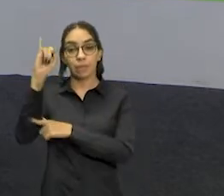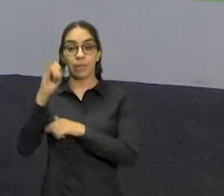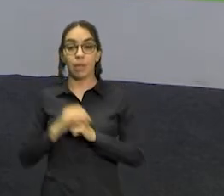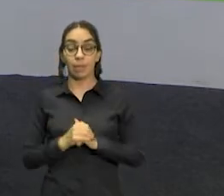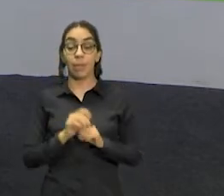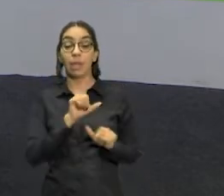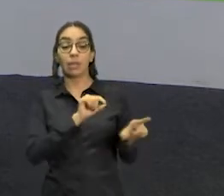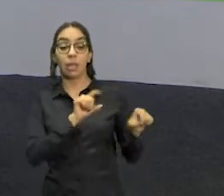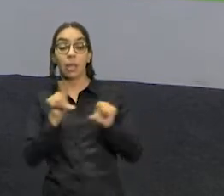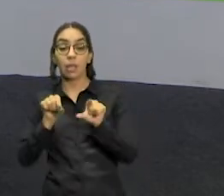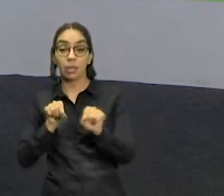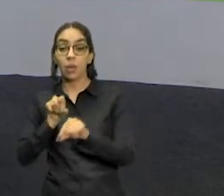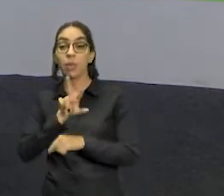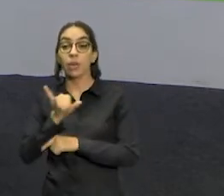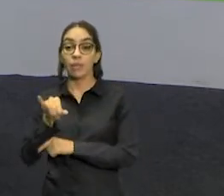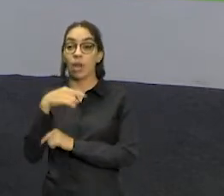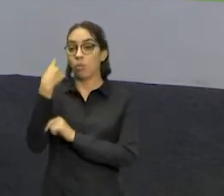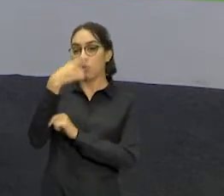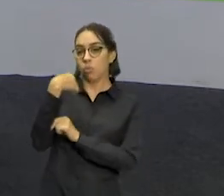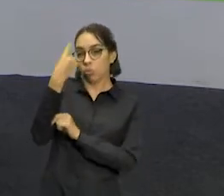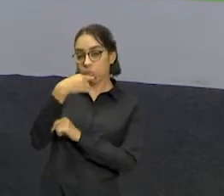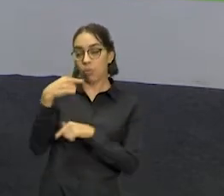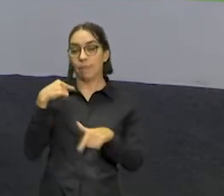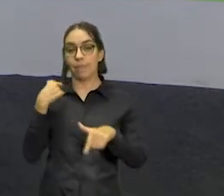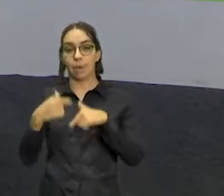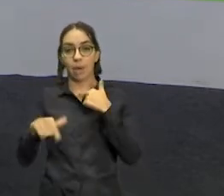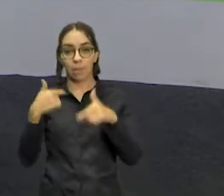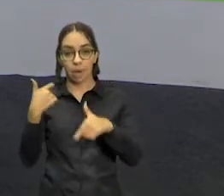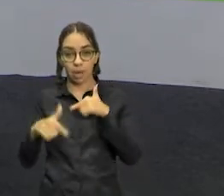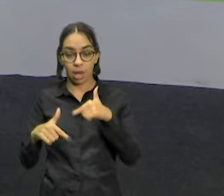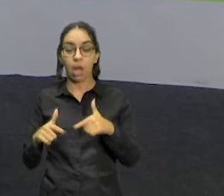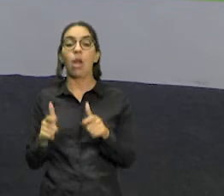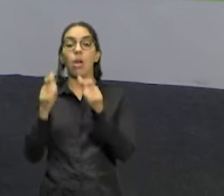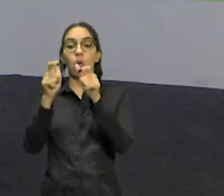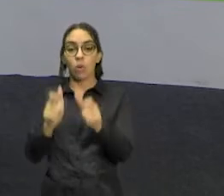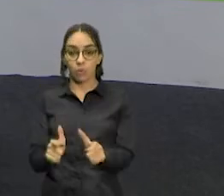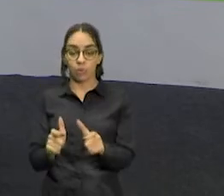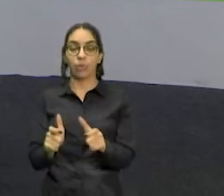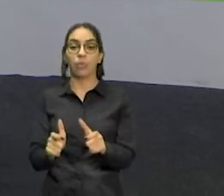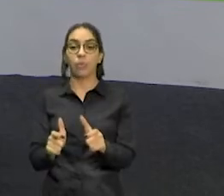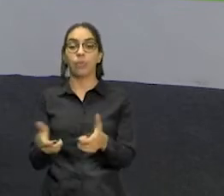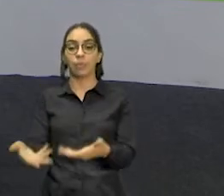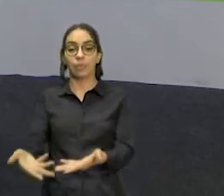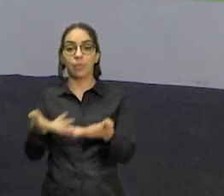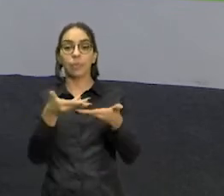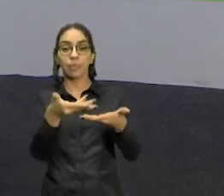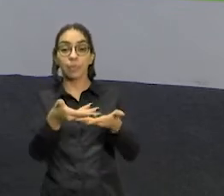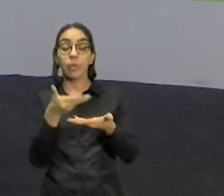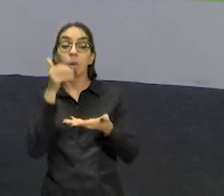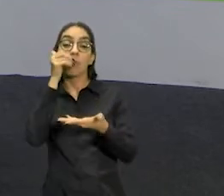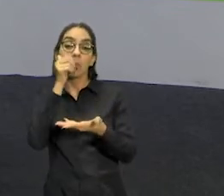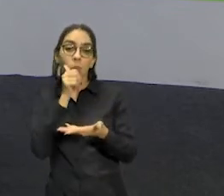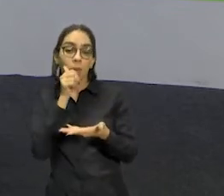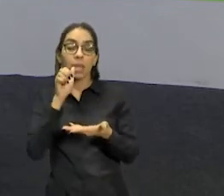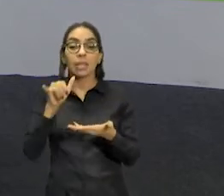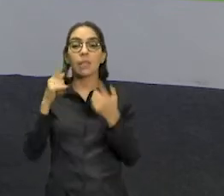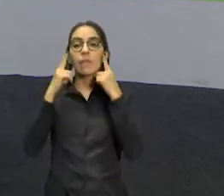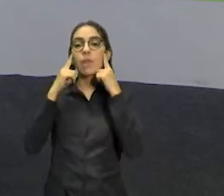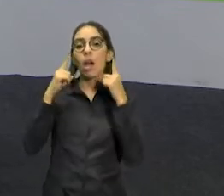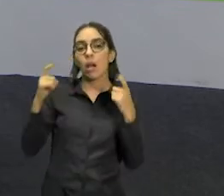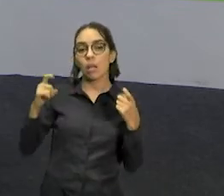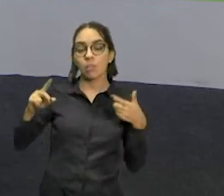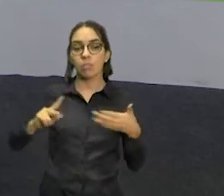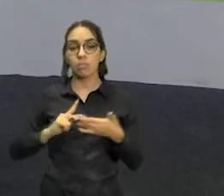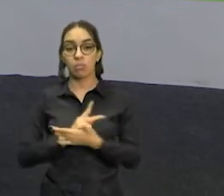trabalhar no regime de 24 horas no centro de referência, que oferece acolhimento às mulheres em situação de violência. O